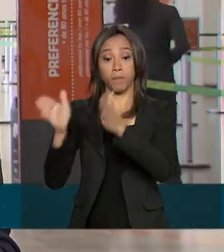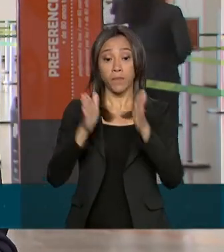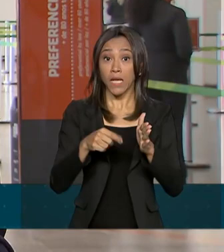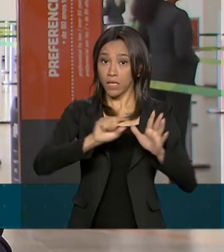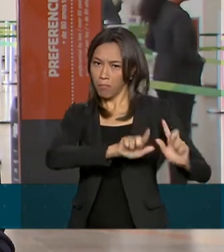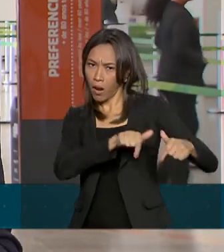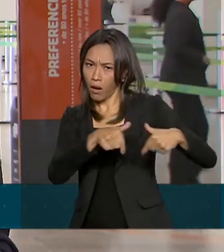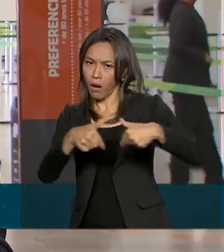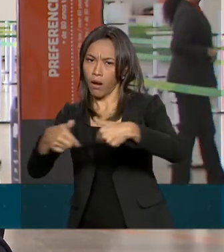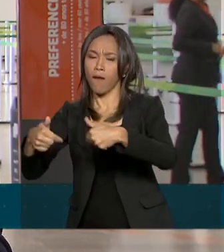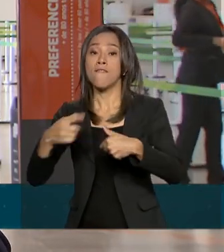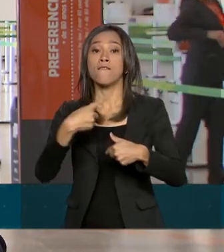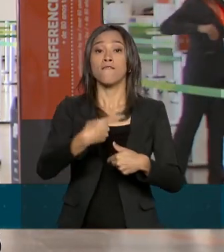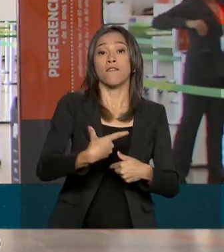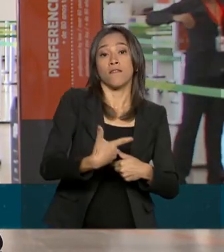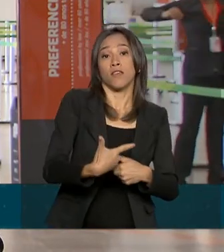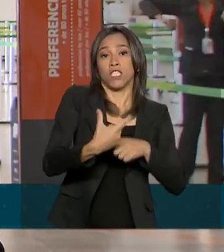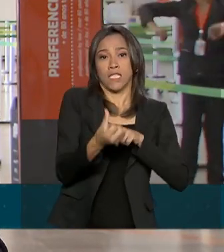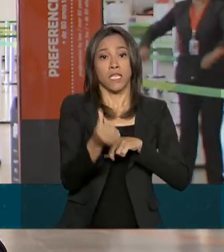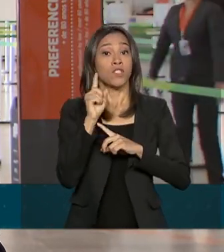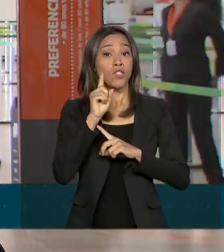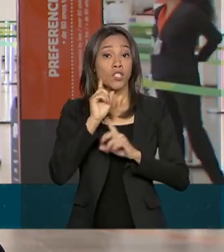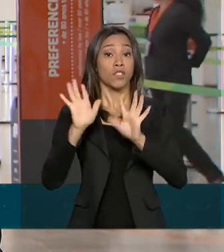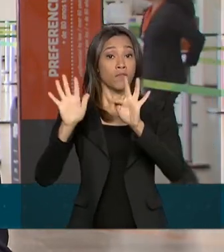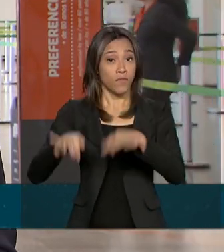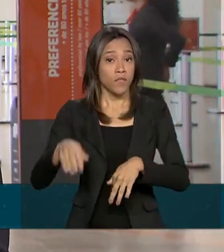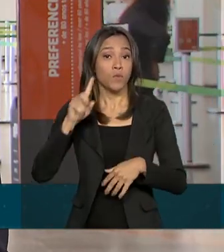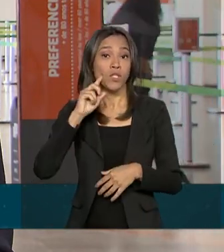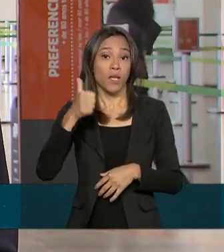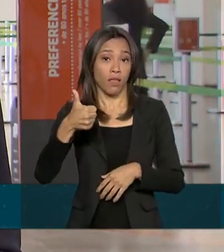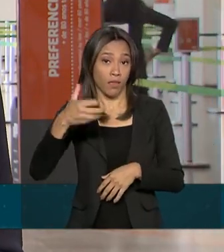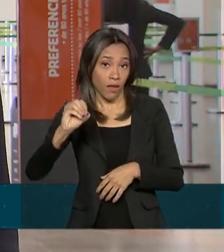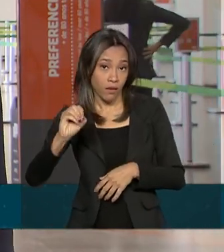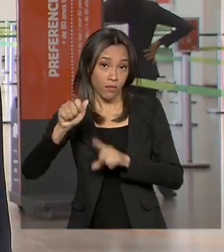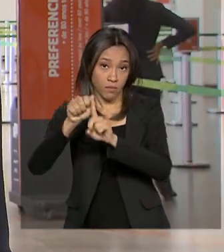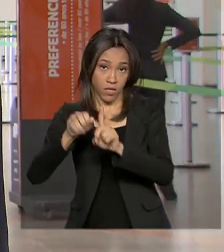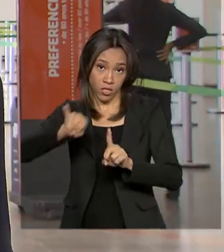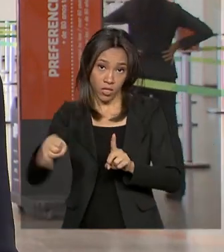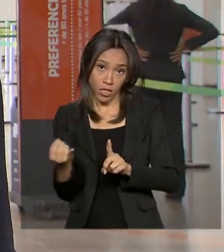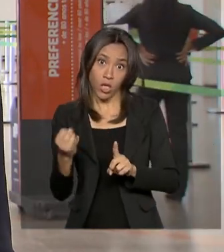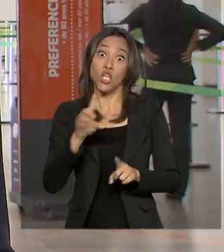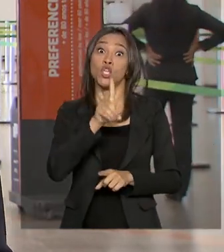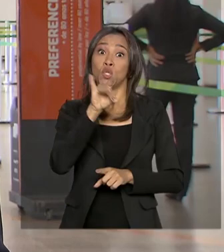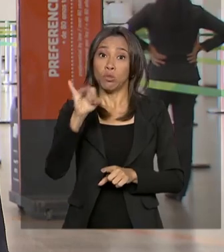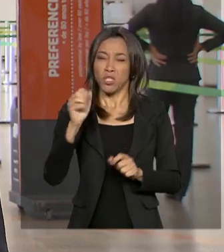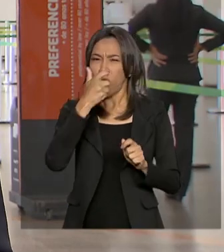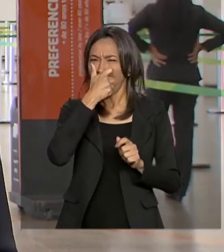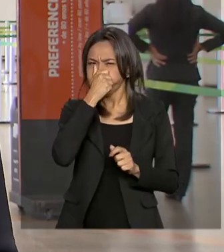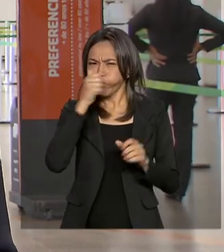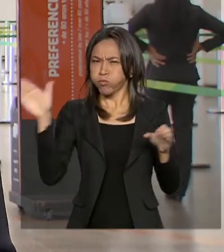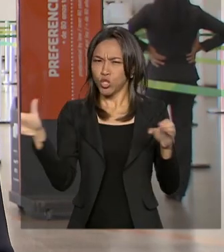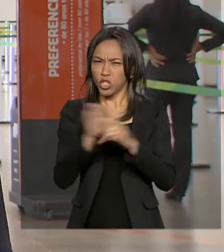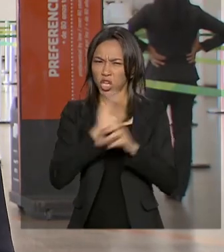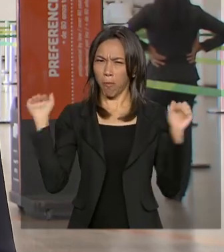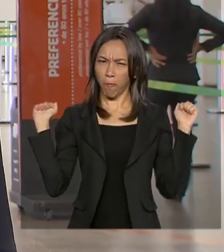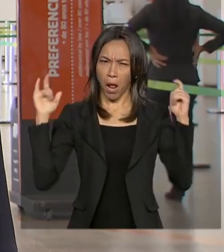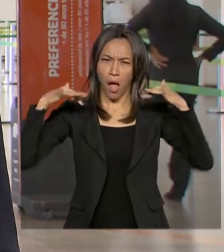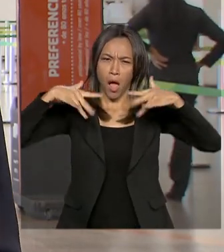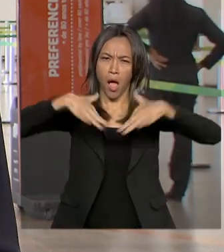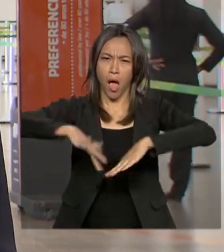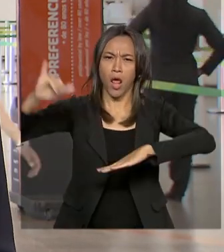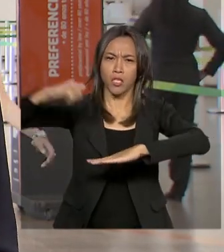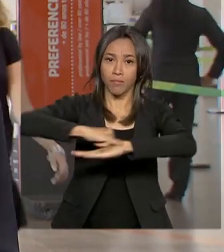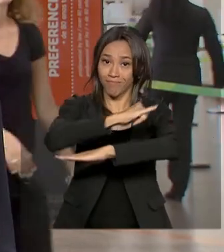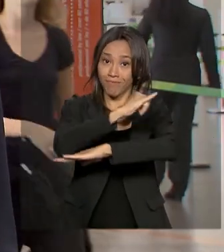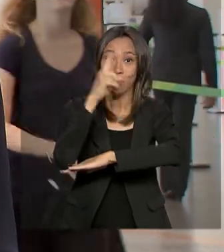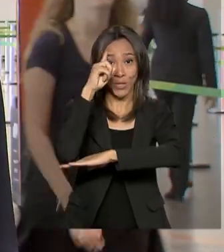dias, termina em 10 de janeiro. E o dia que deve concentrar maior número de viajantes nos aeroportos será